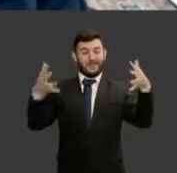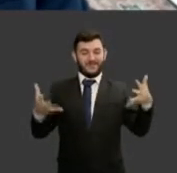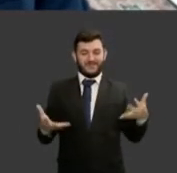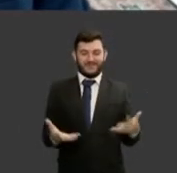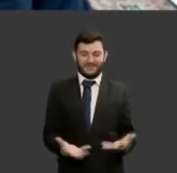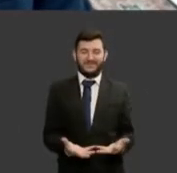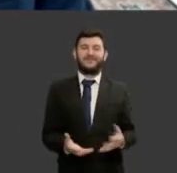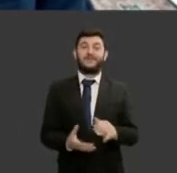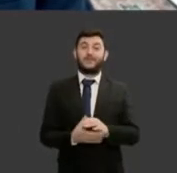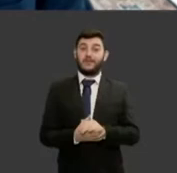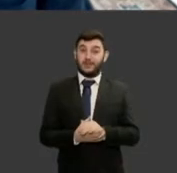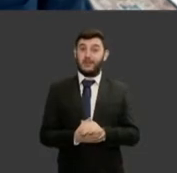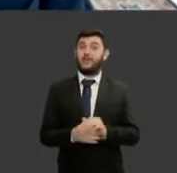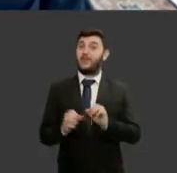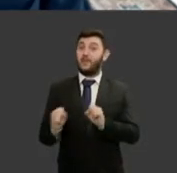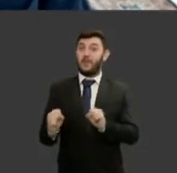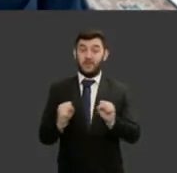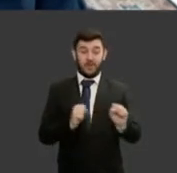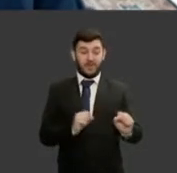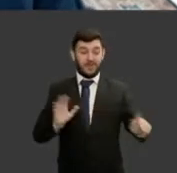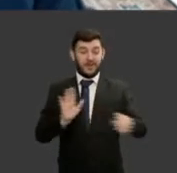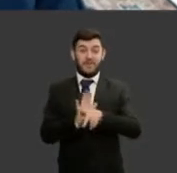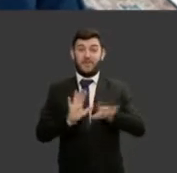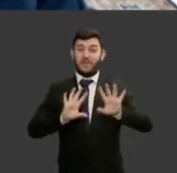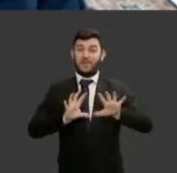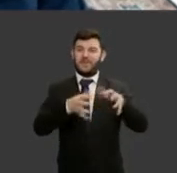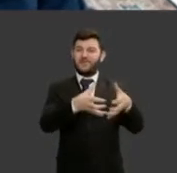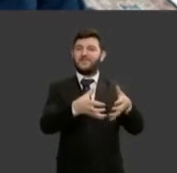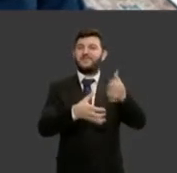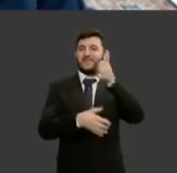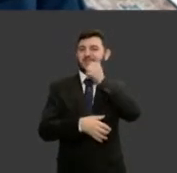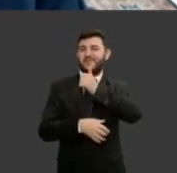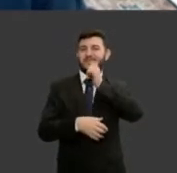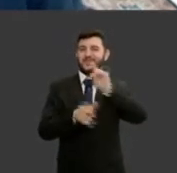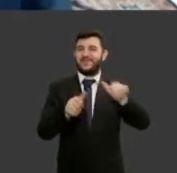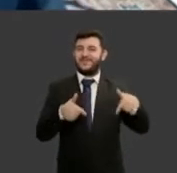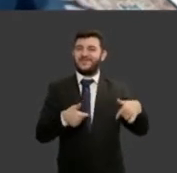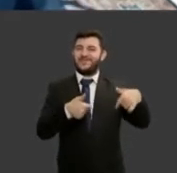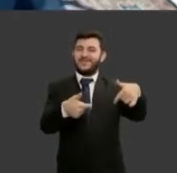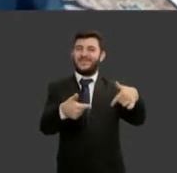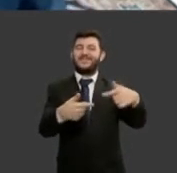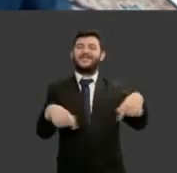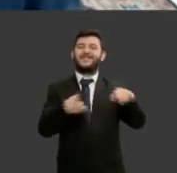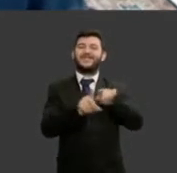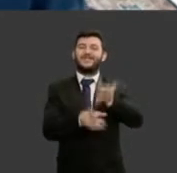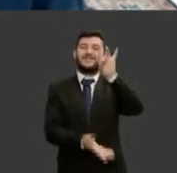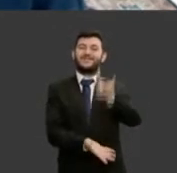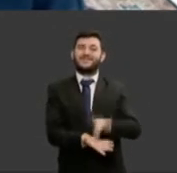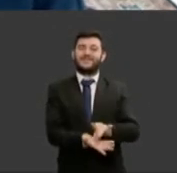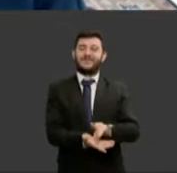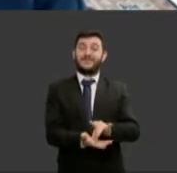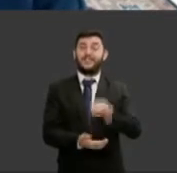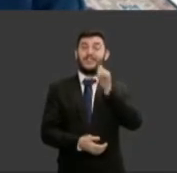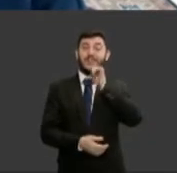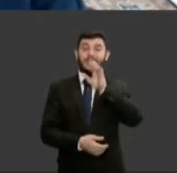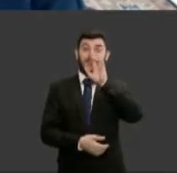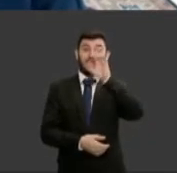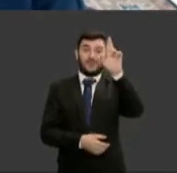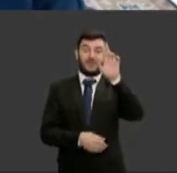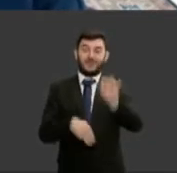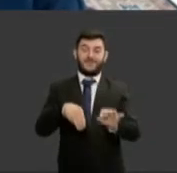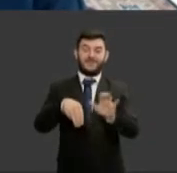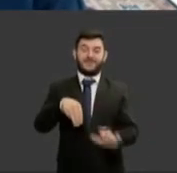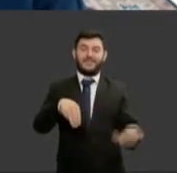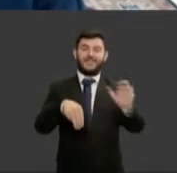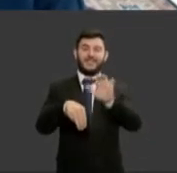desafios e realidade. Senhora ministra do Superior Tribunal de Justiça,